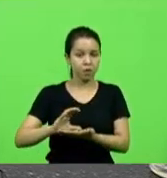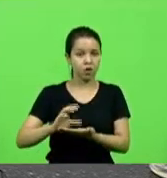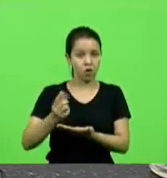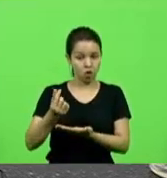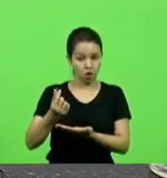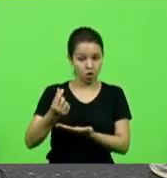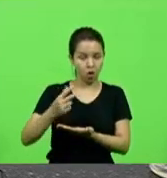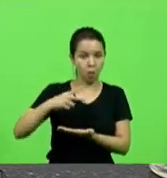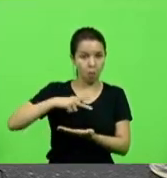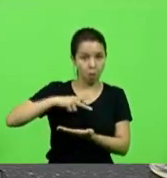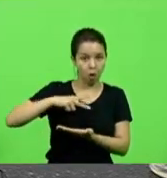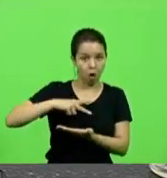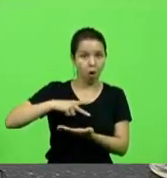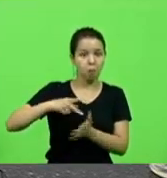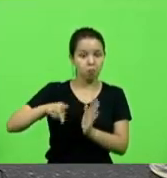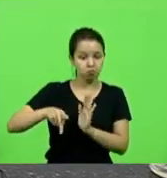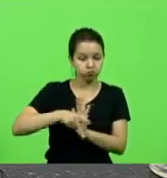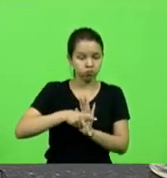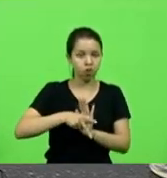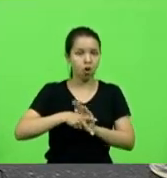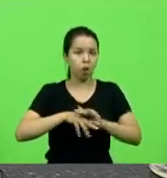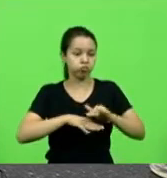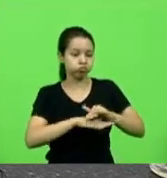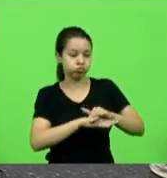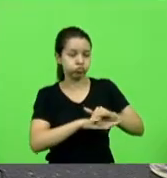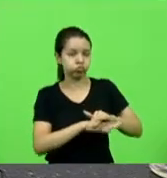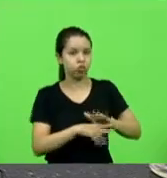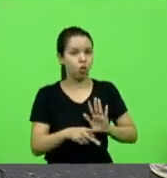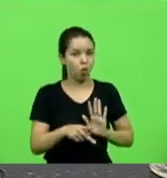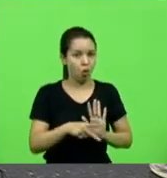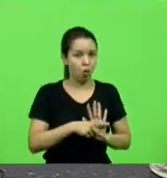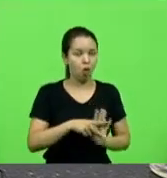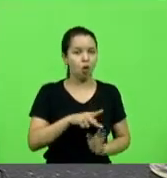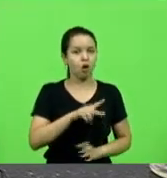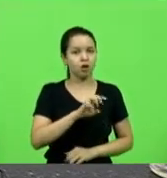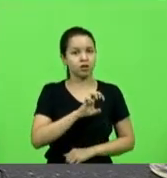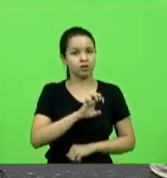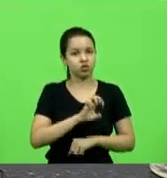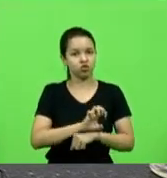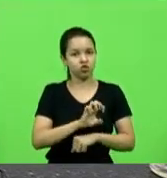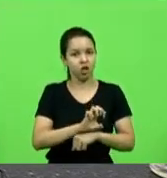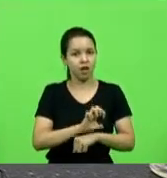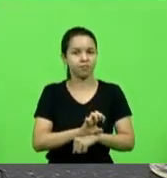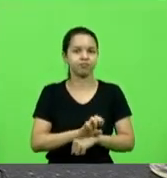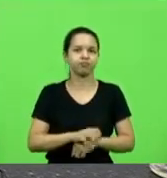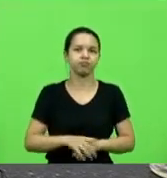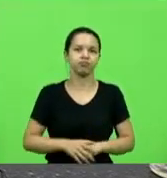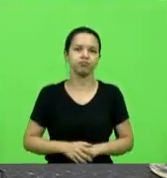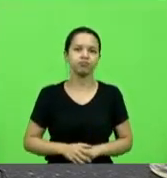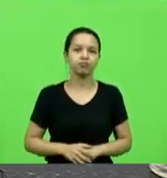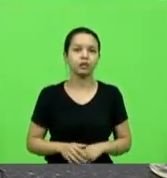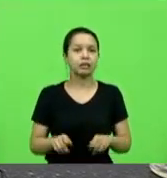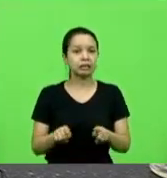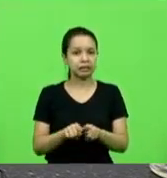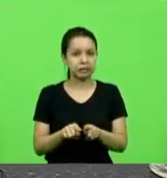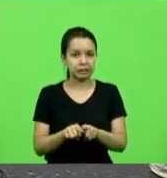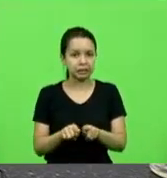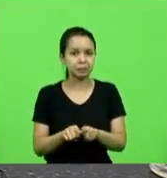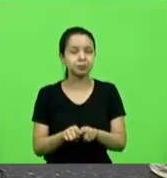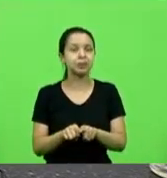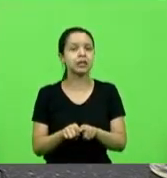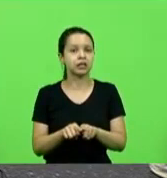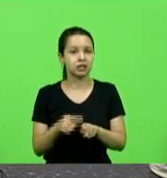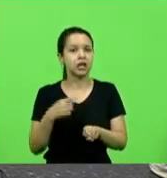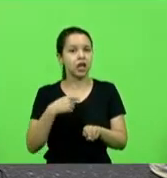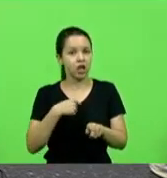do tesouro do estado e aí eu quero fazer também coro ao pronunciamento do deputado Vonney